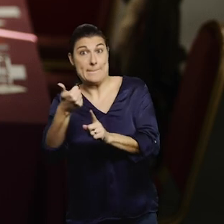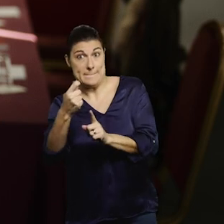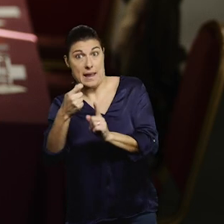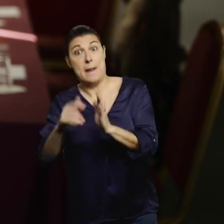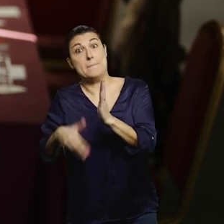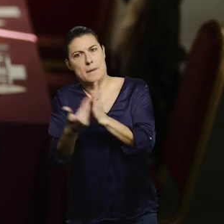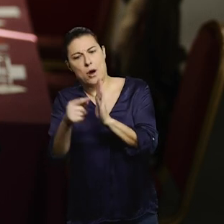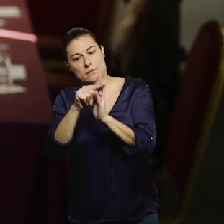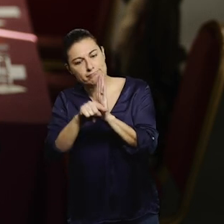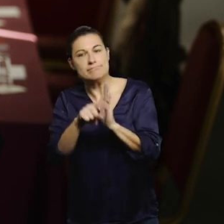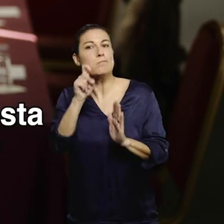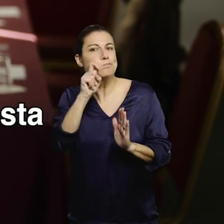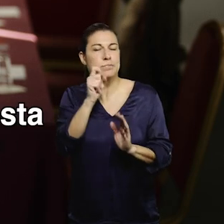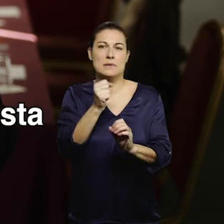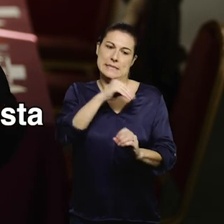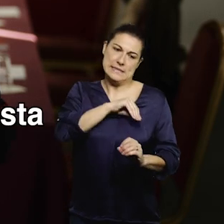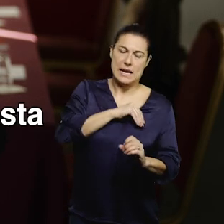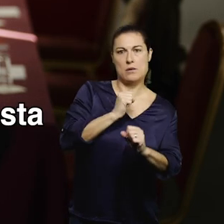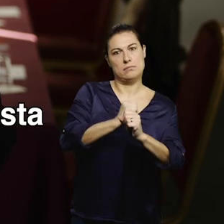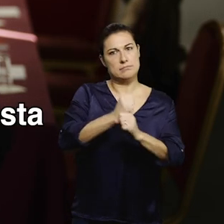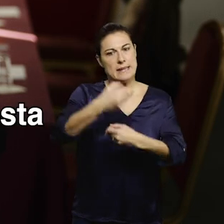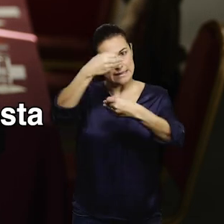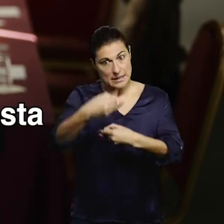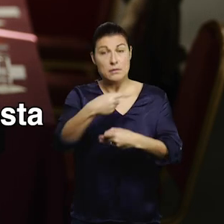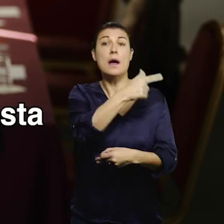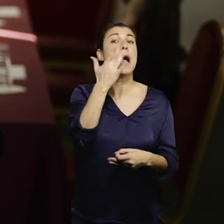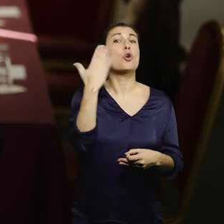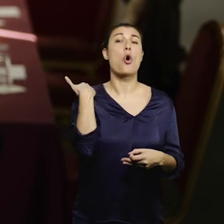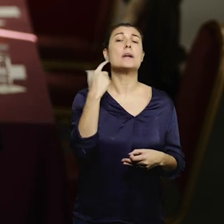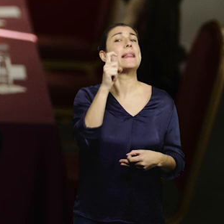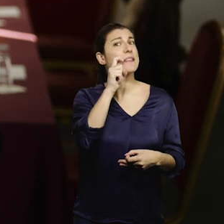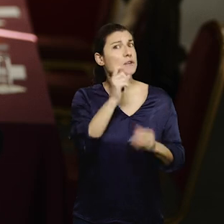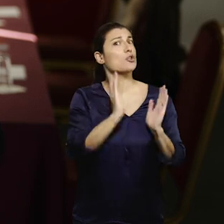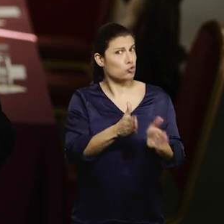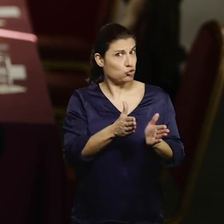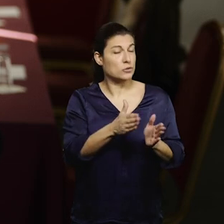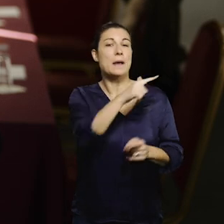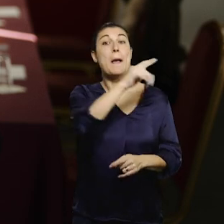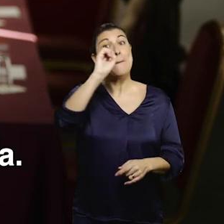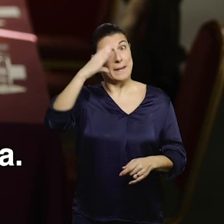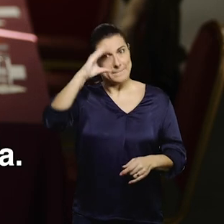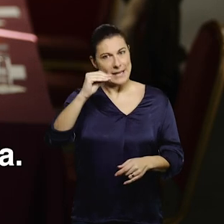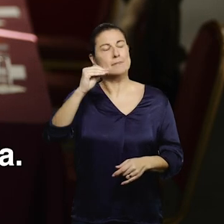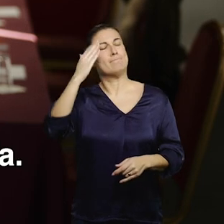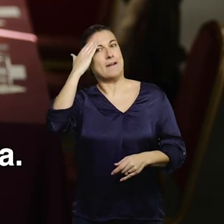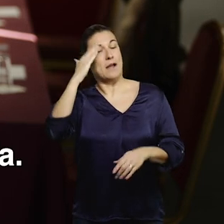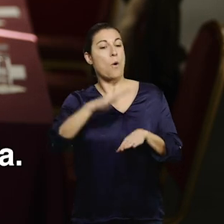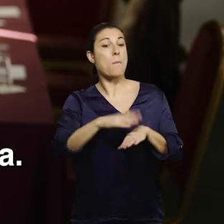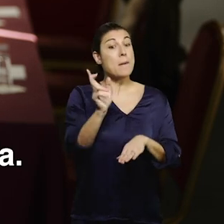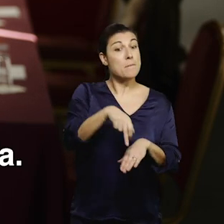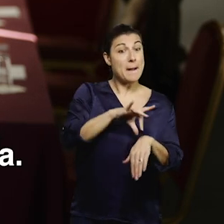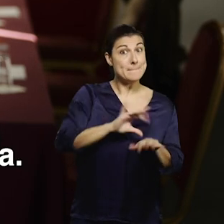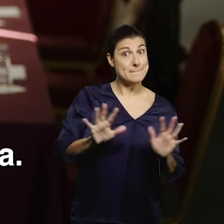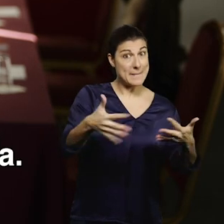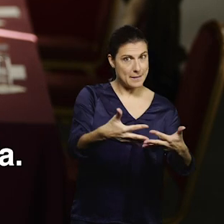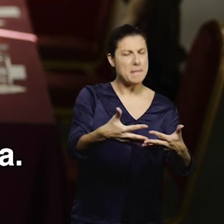defender o salário e o emprego digno, medidas que o próprio António Costa já defendeu no passado, o Primeiro-Ministro achou que desta vez a boleia da pandemia é